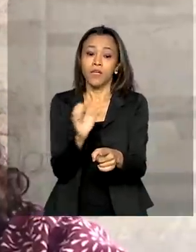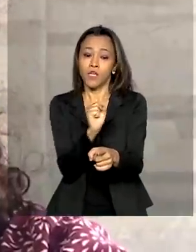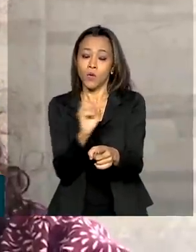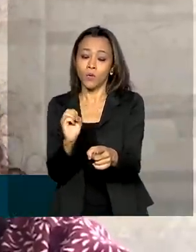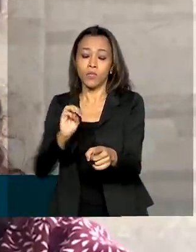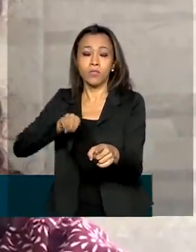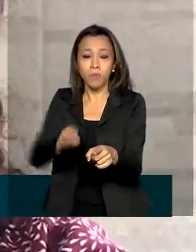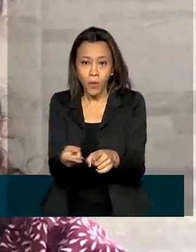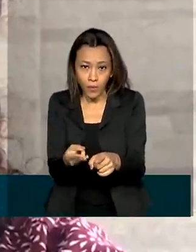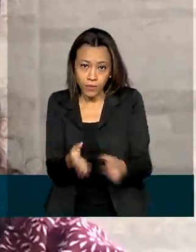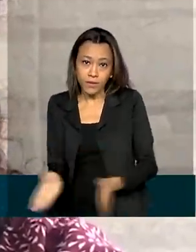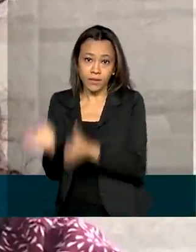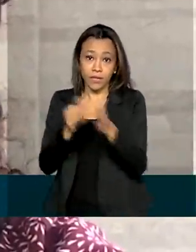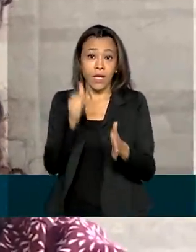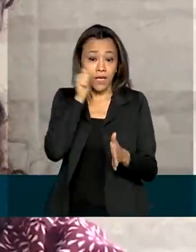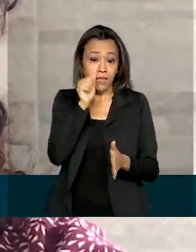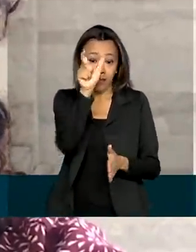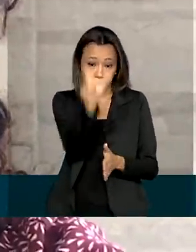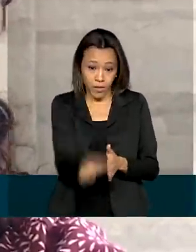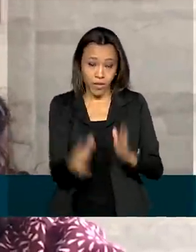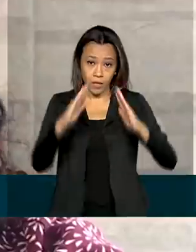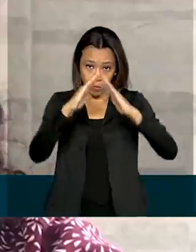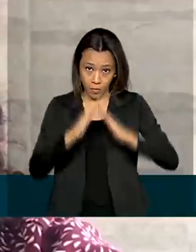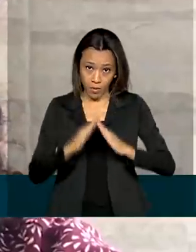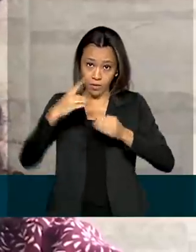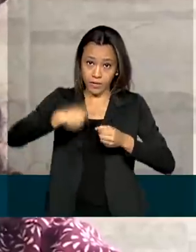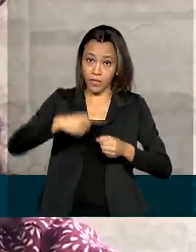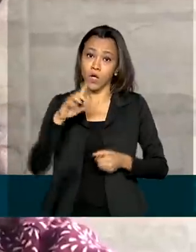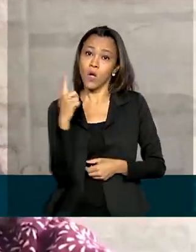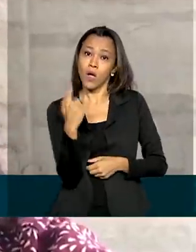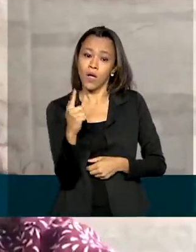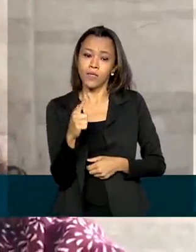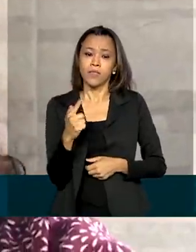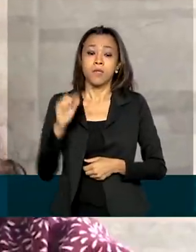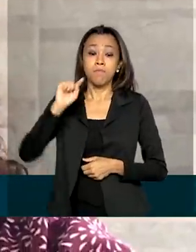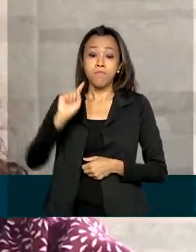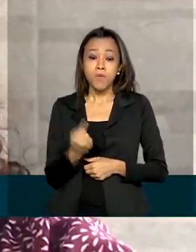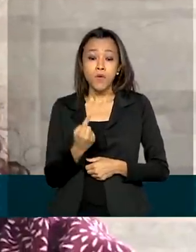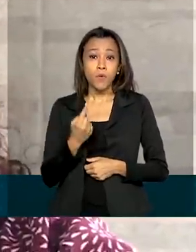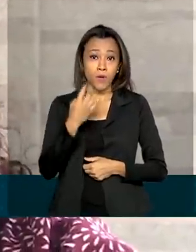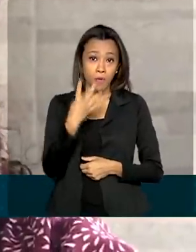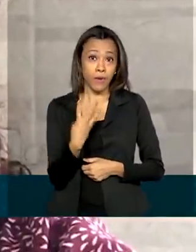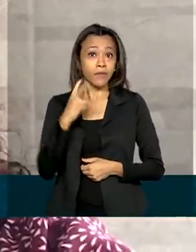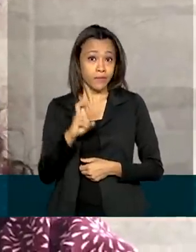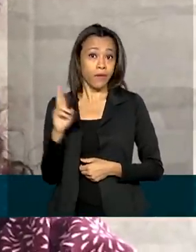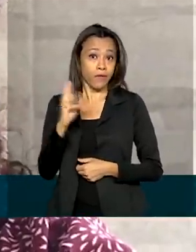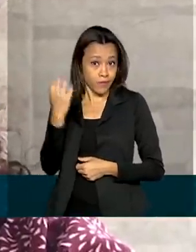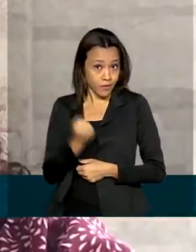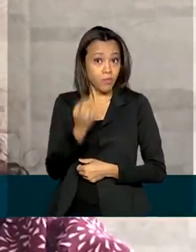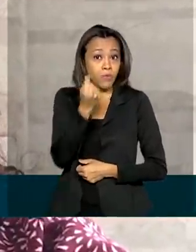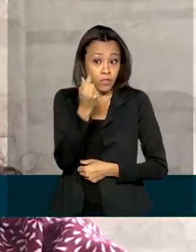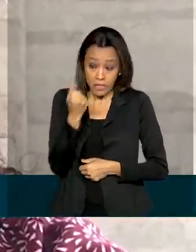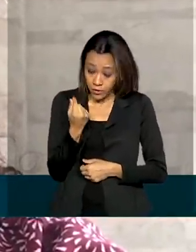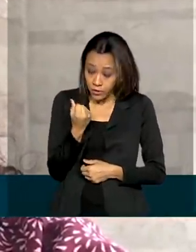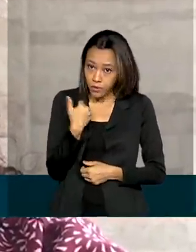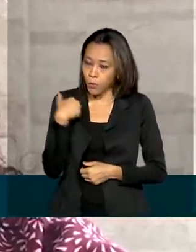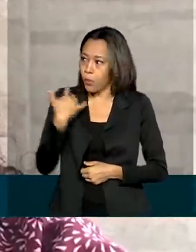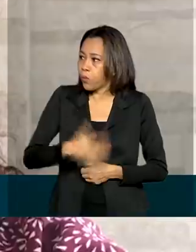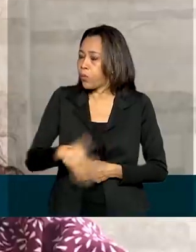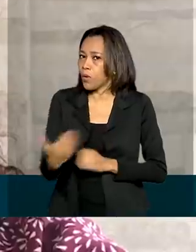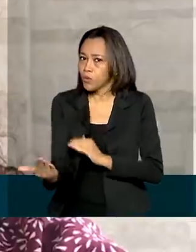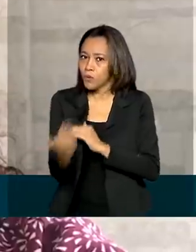moradora de Hidrolândia, em Goiás, recebeu 1.045 reais e conta que o dinheiro reforçou o caixa